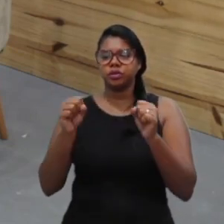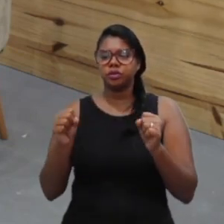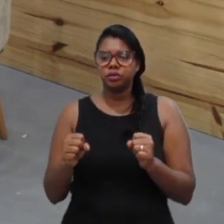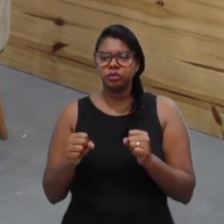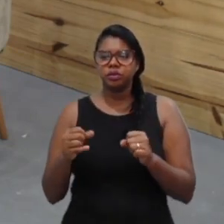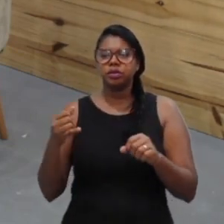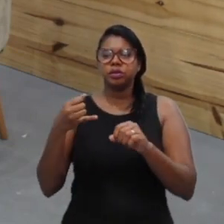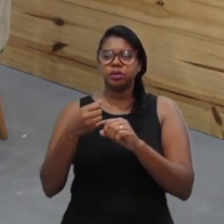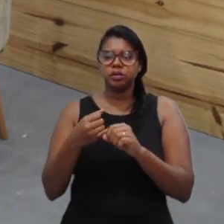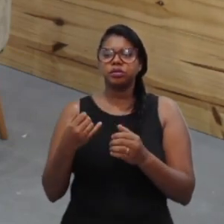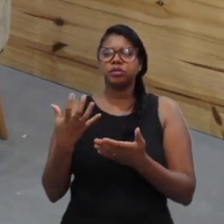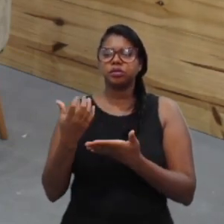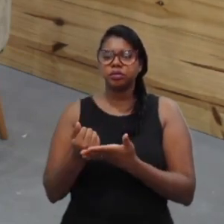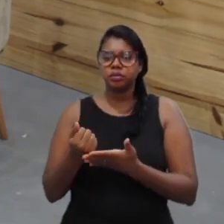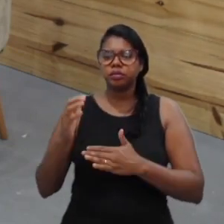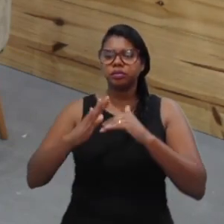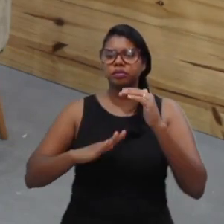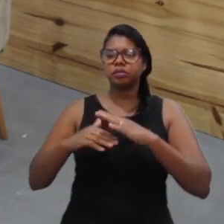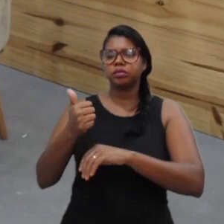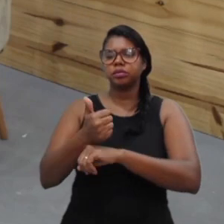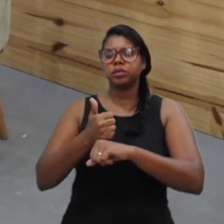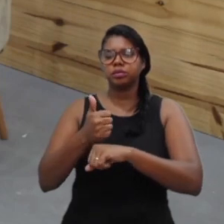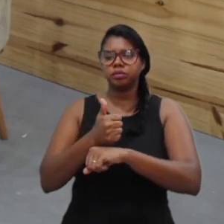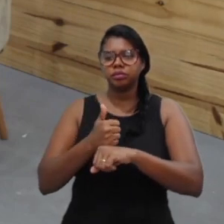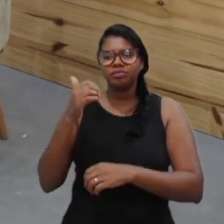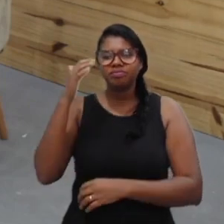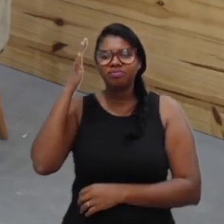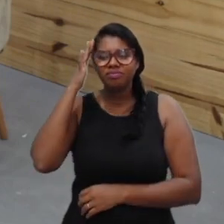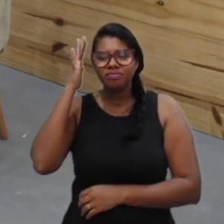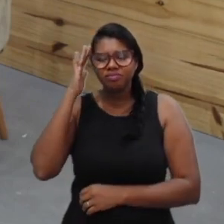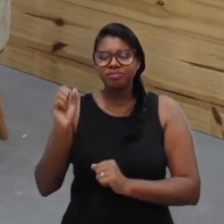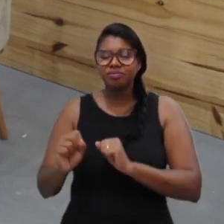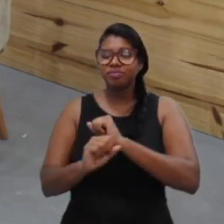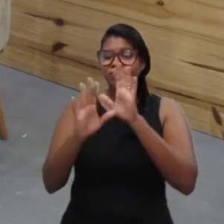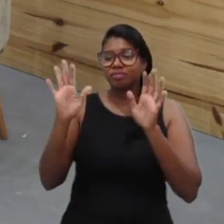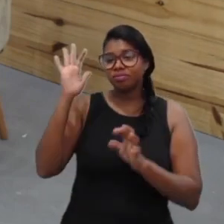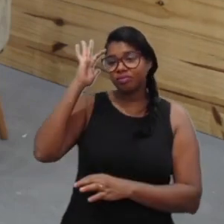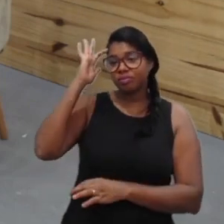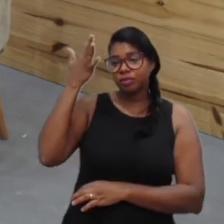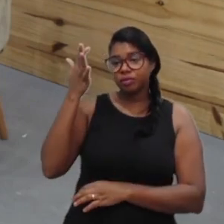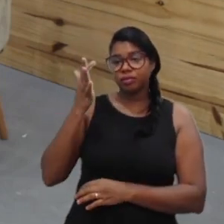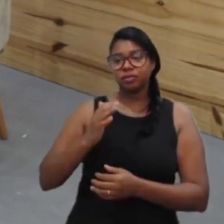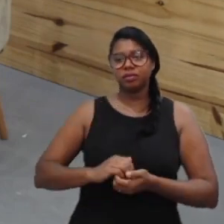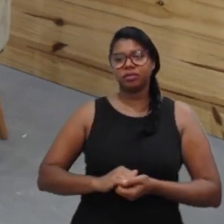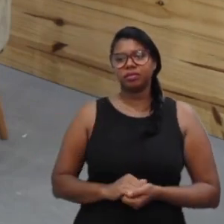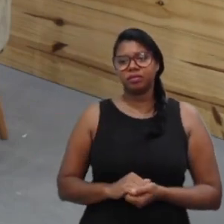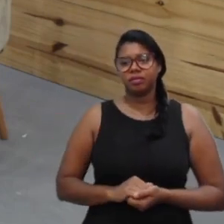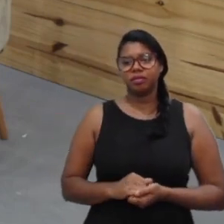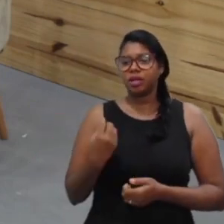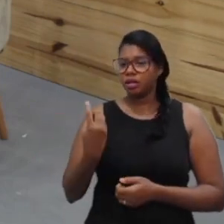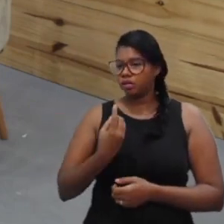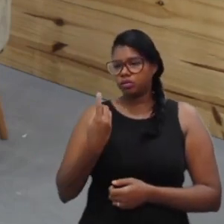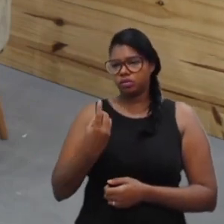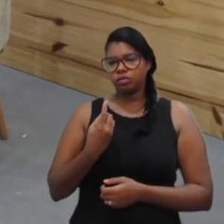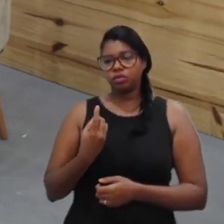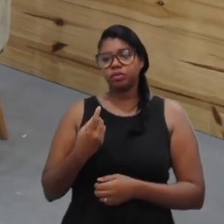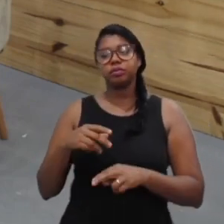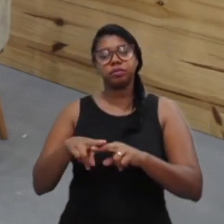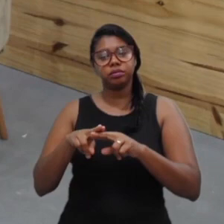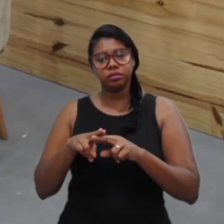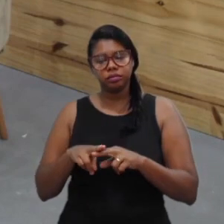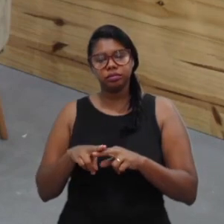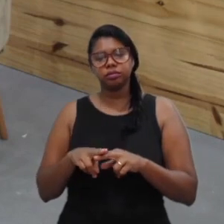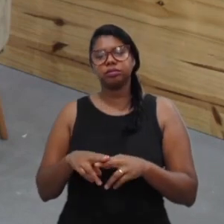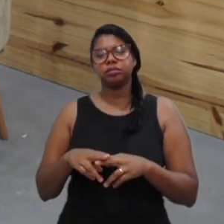enquanto profissional da área, é importante entender que para tomar decisões você não pode tomar decisão isoladamente. Por isso, a